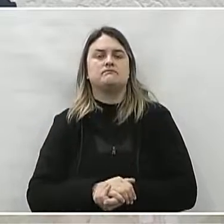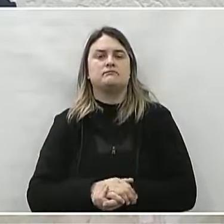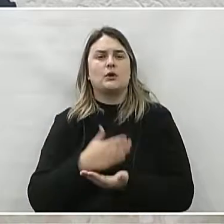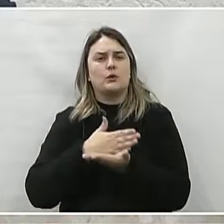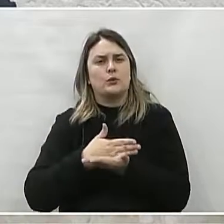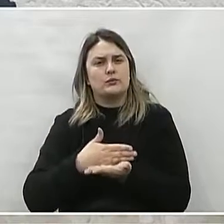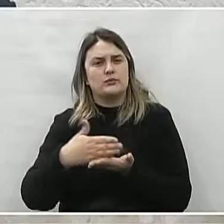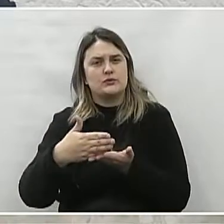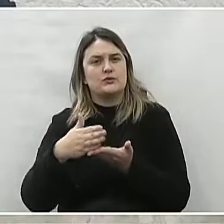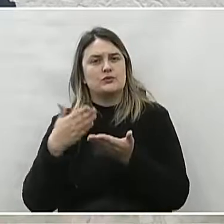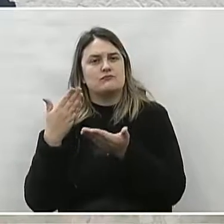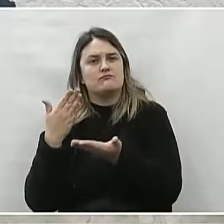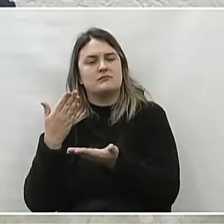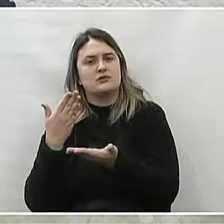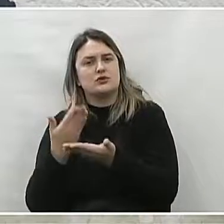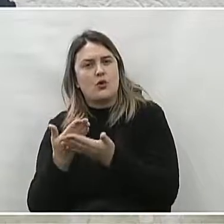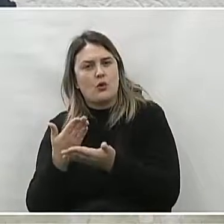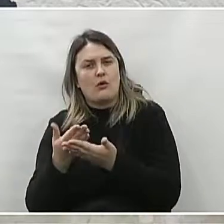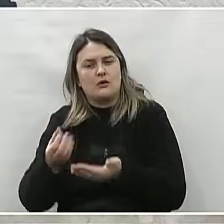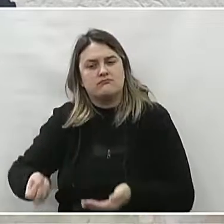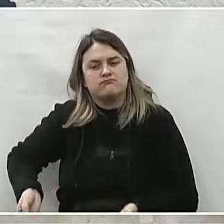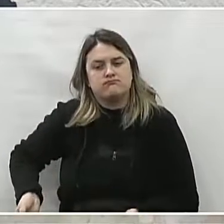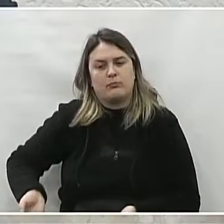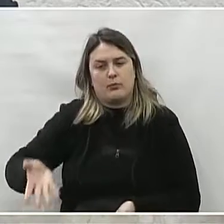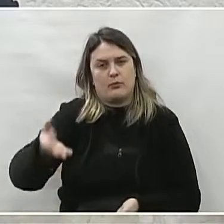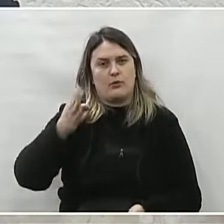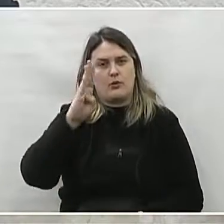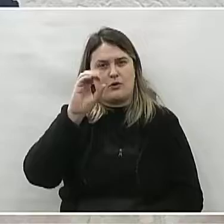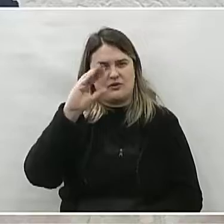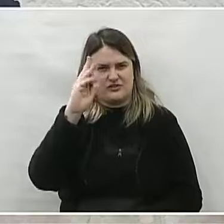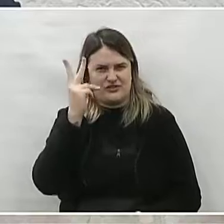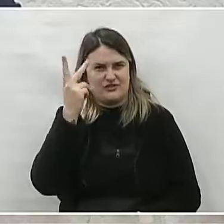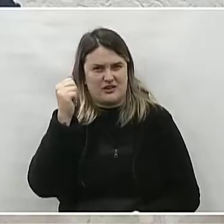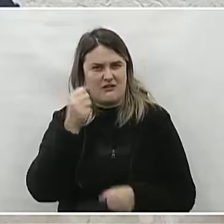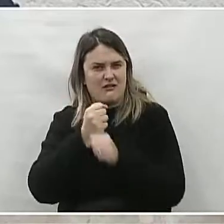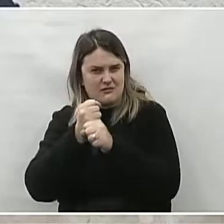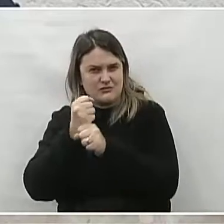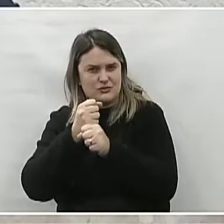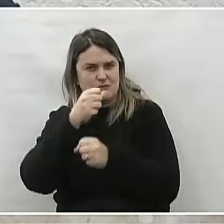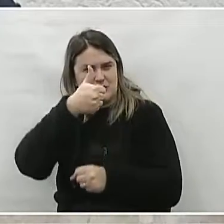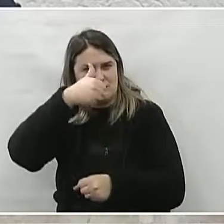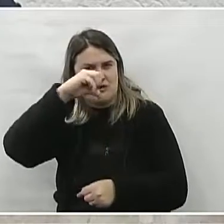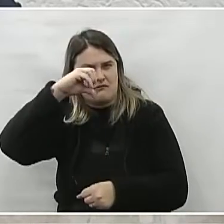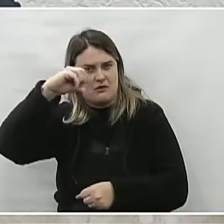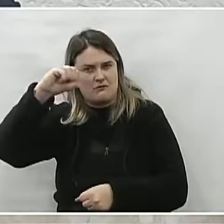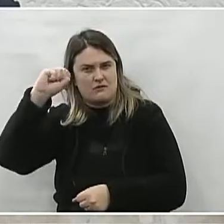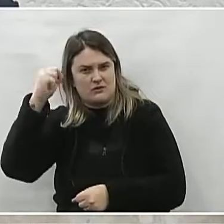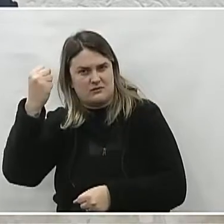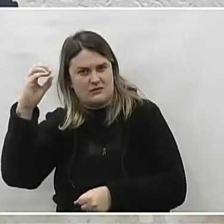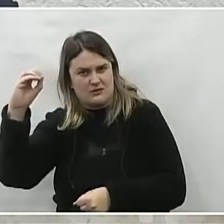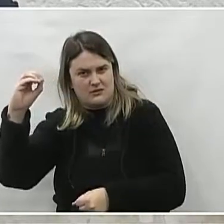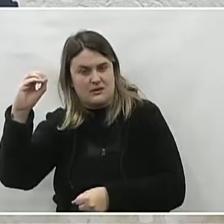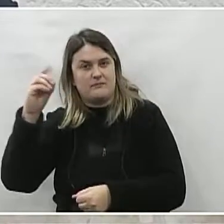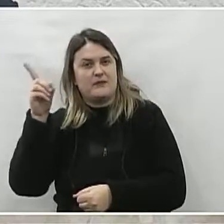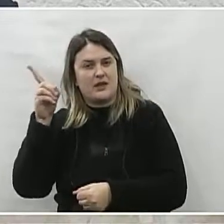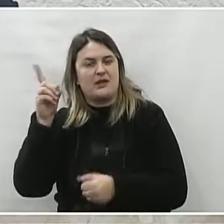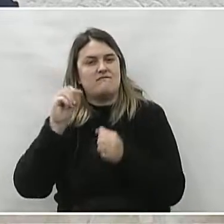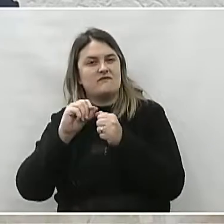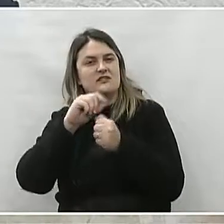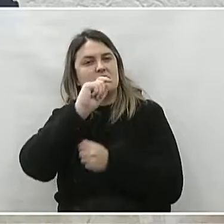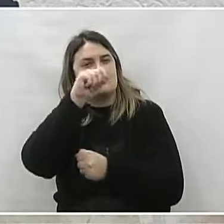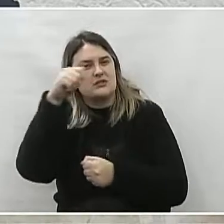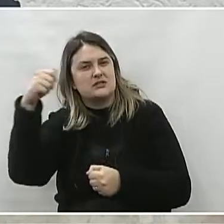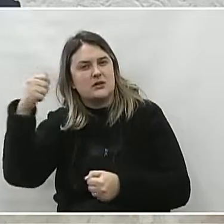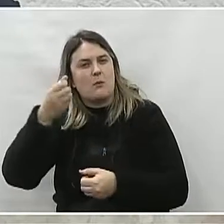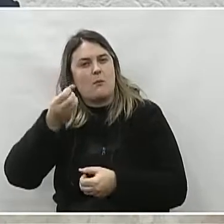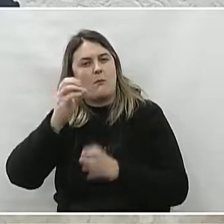Iniciou com as escolinhas de Bocha, na década de 80. Foi um dos fundadores da Federação Paranaense de Bocha e Bolão,